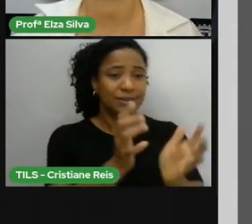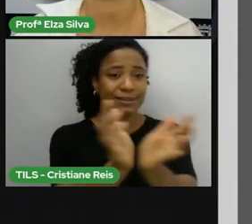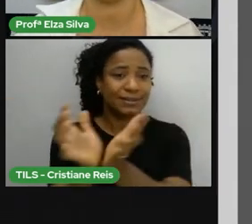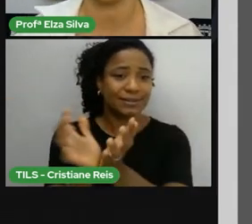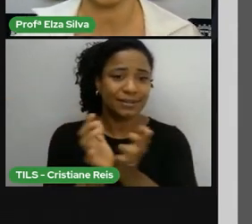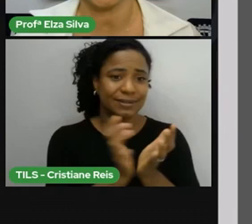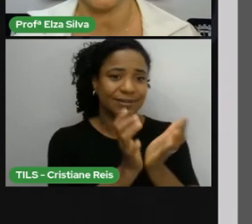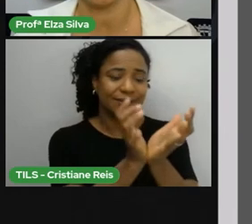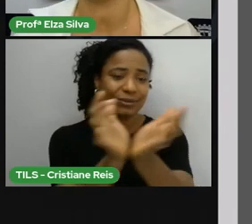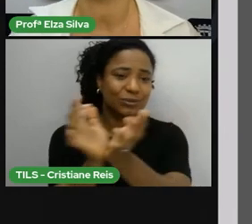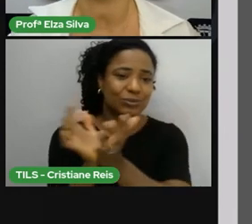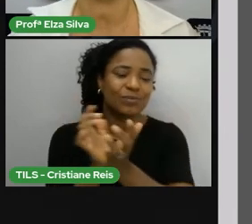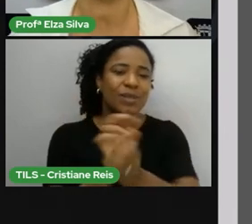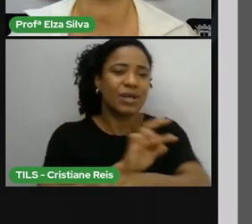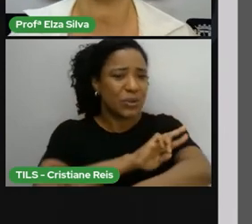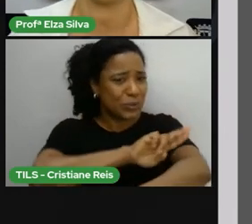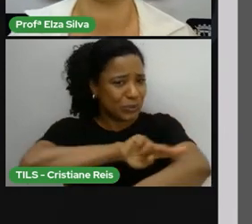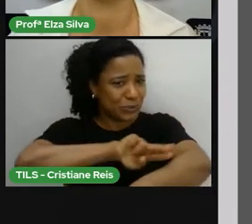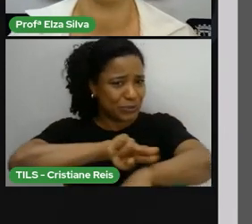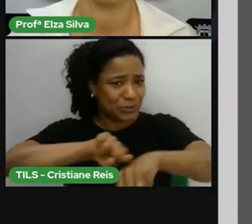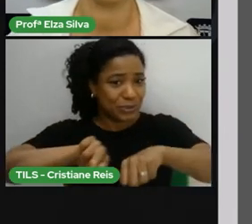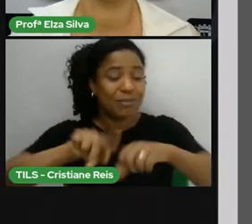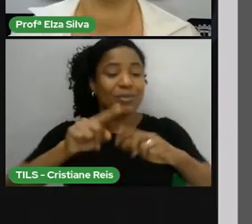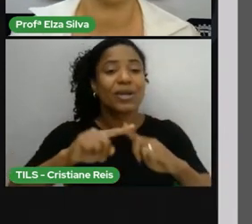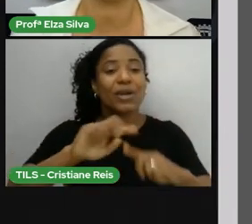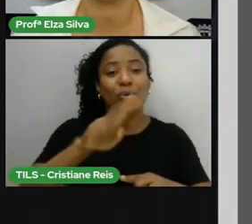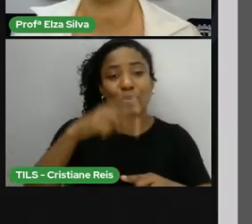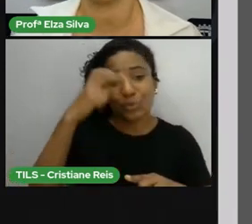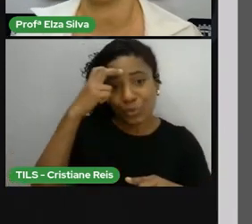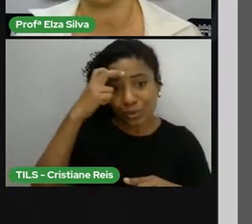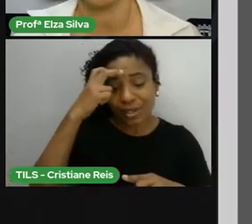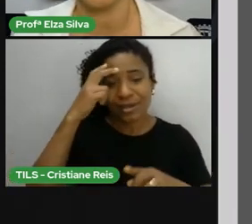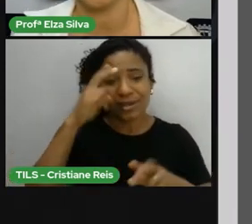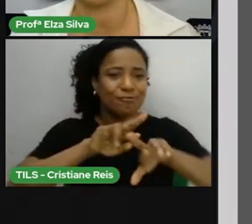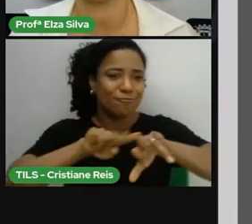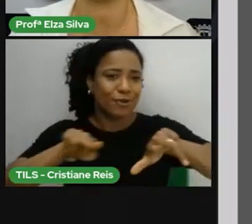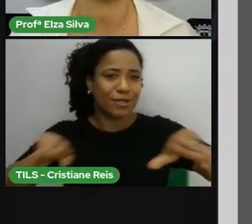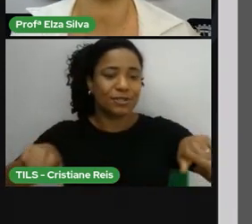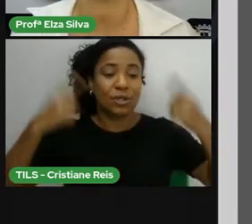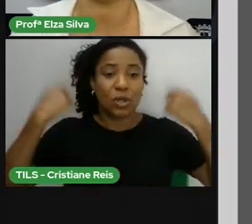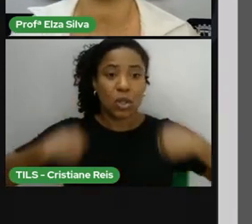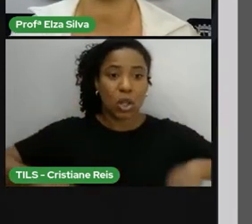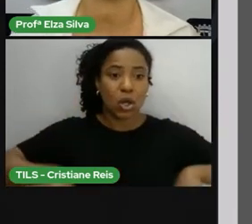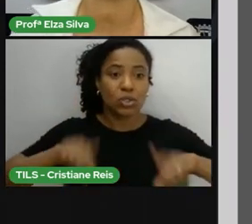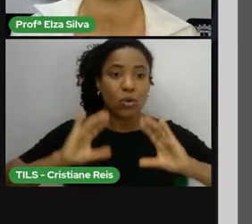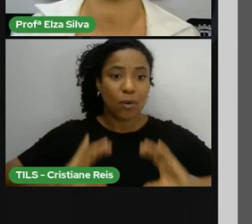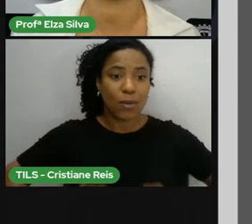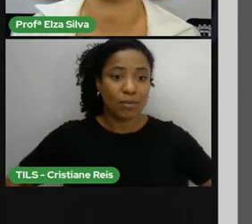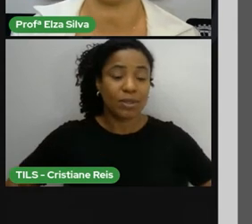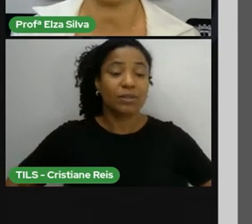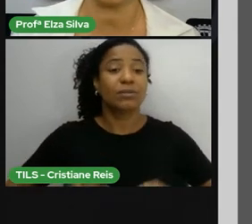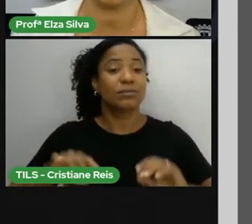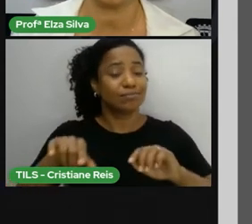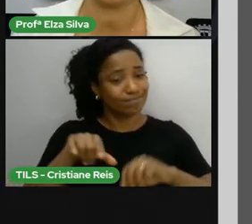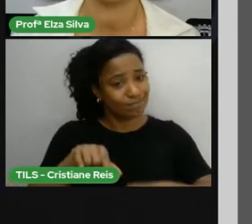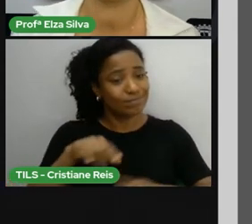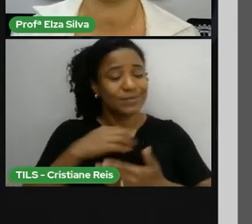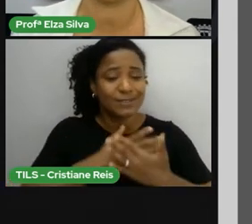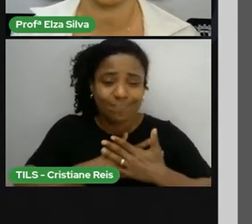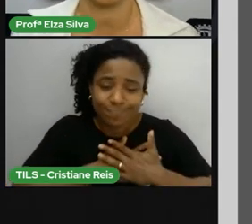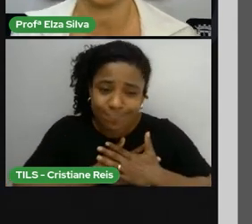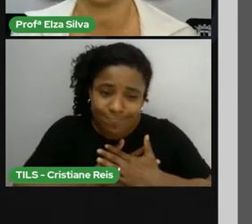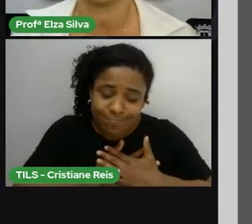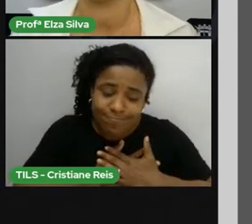à diversidade racial e cultural e nosso comportamento deve estar pautado em atitudes de compaixão,